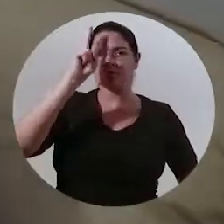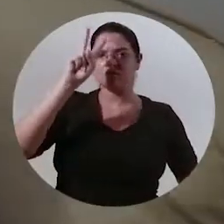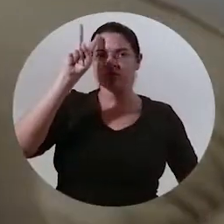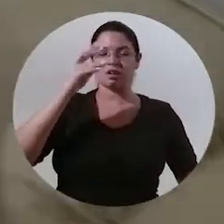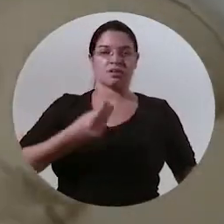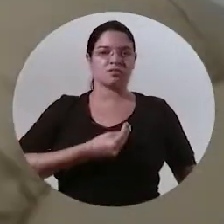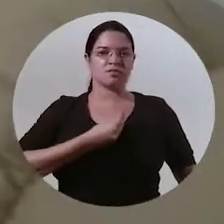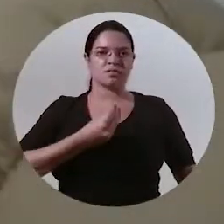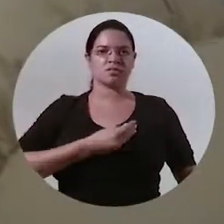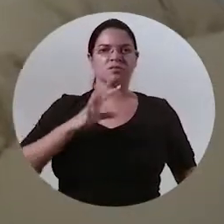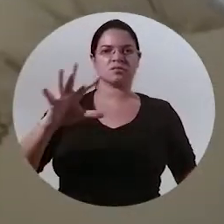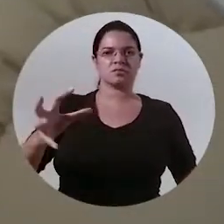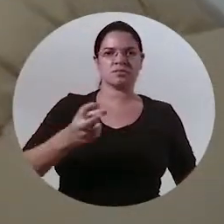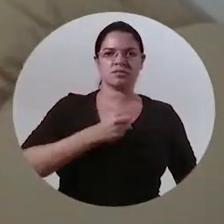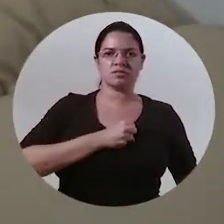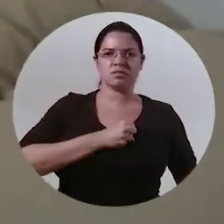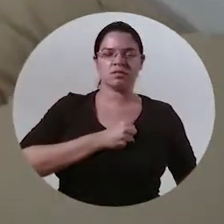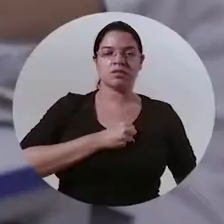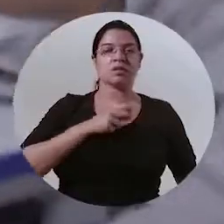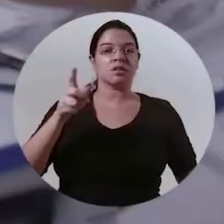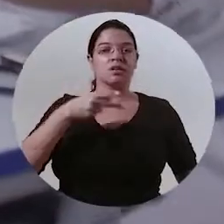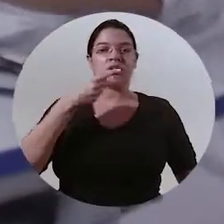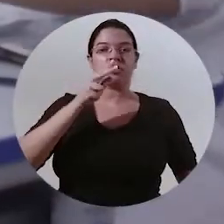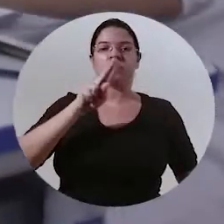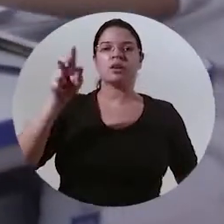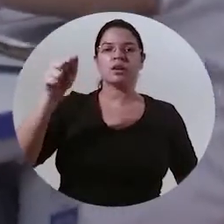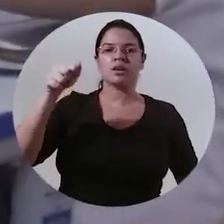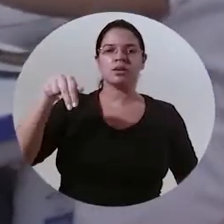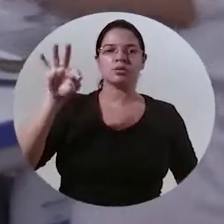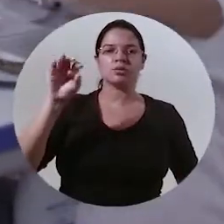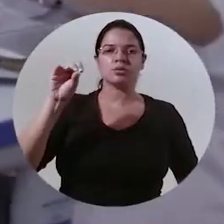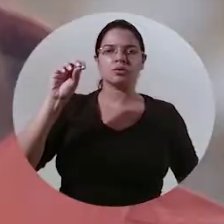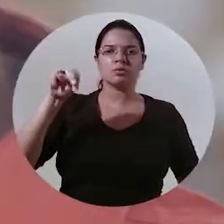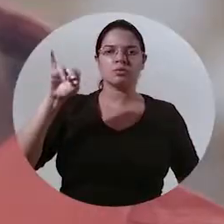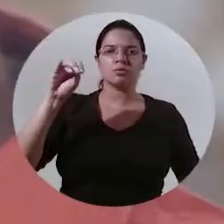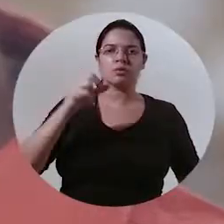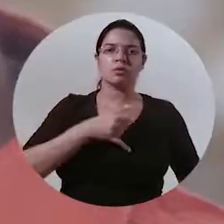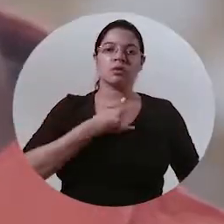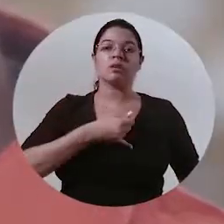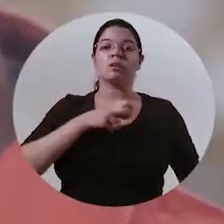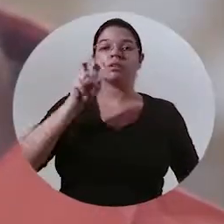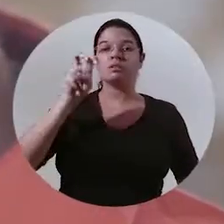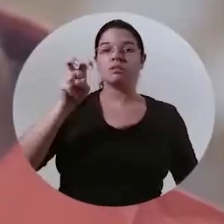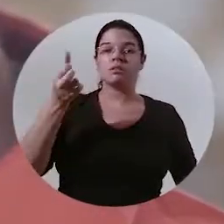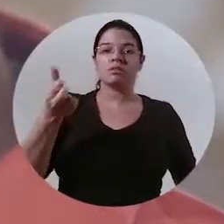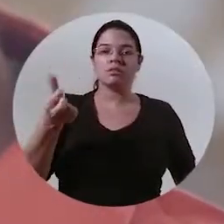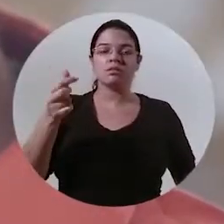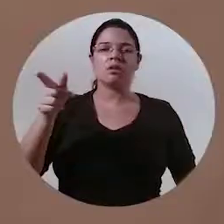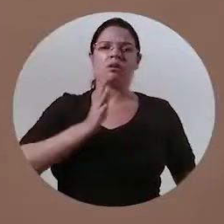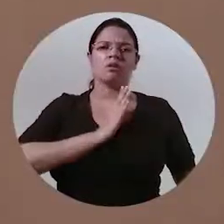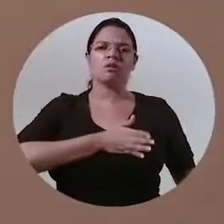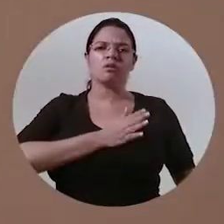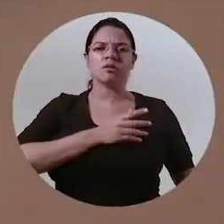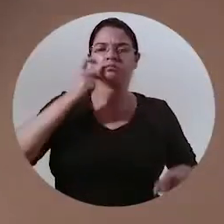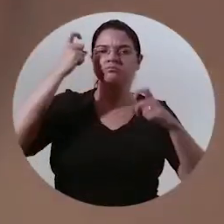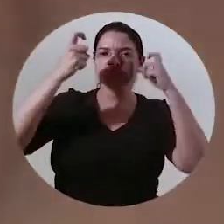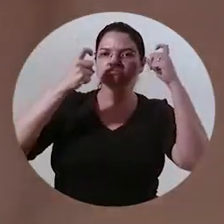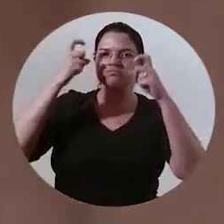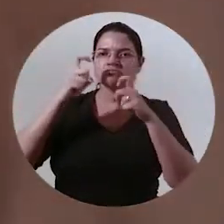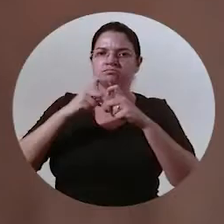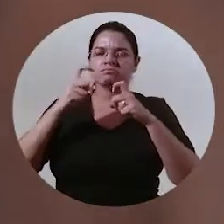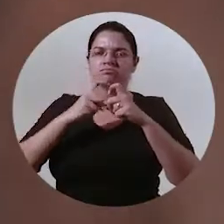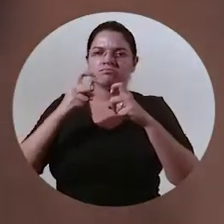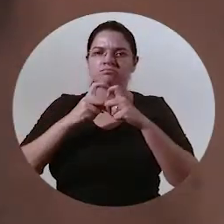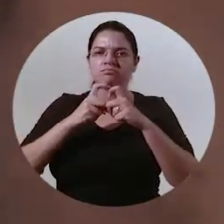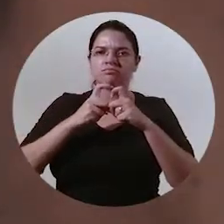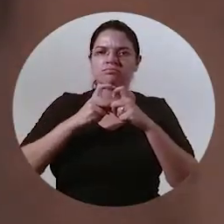em muitos casos vida salvar E em Que o diga seu Antônio Ximenez 56 anos e um coração que